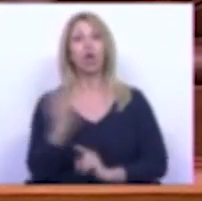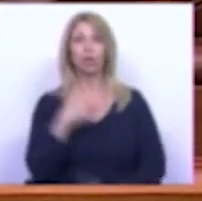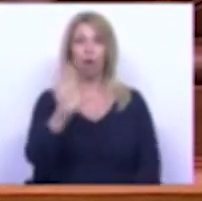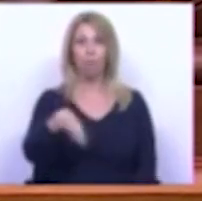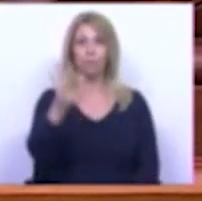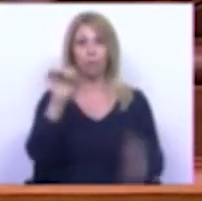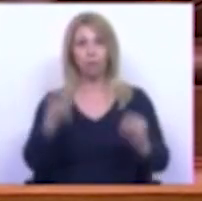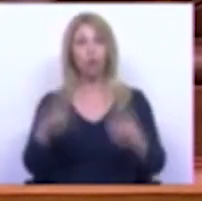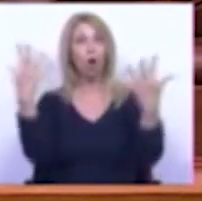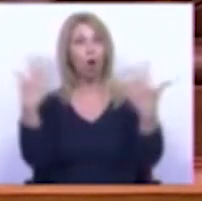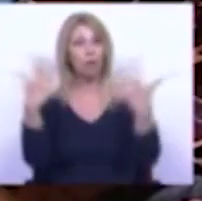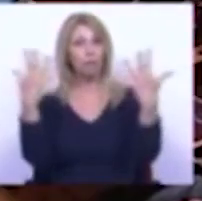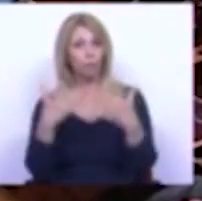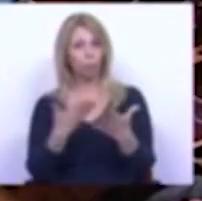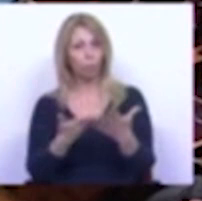orçamento